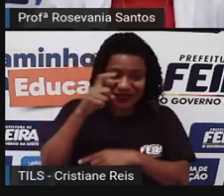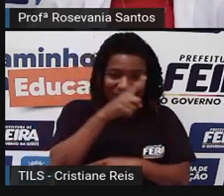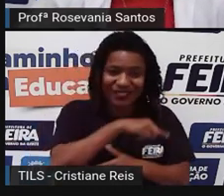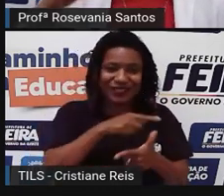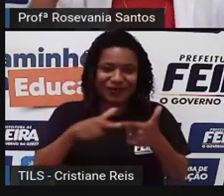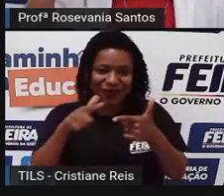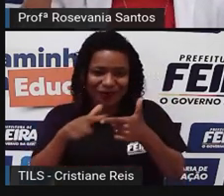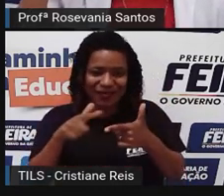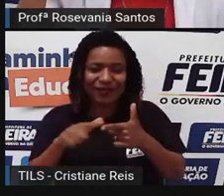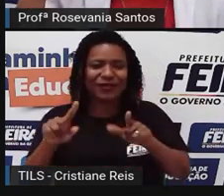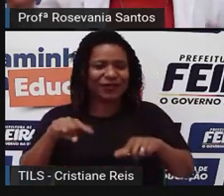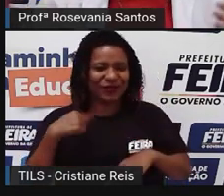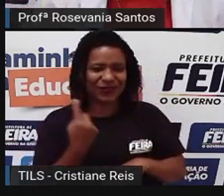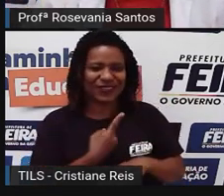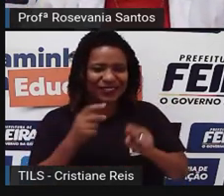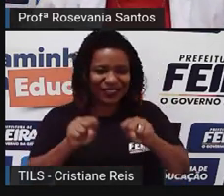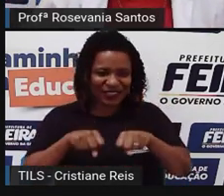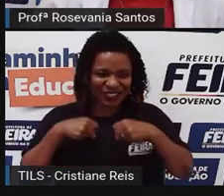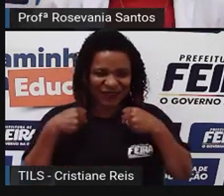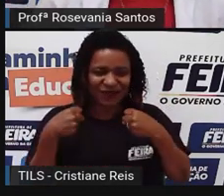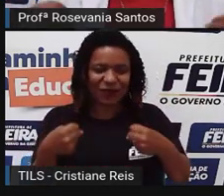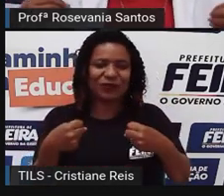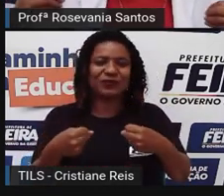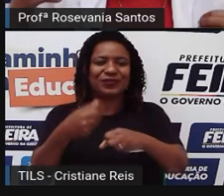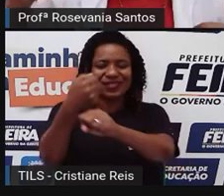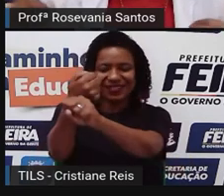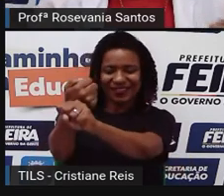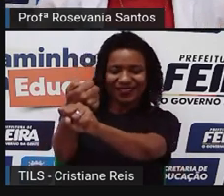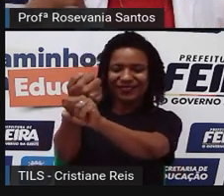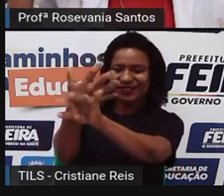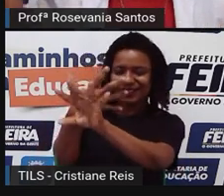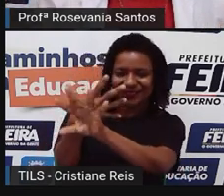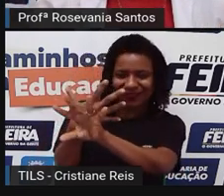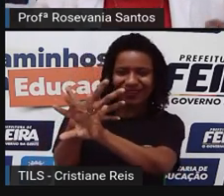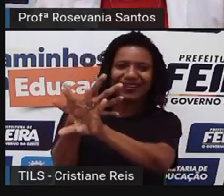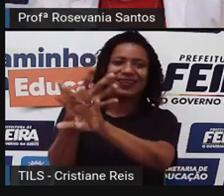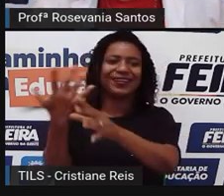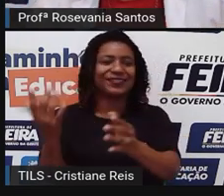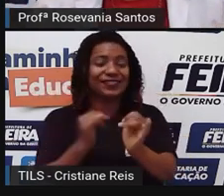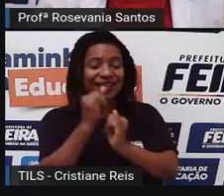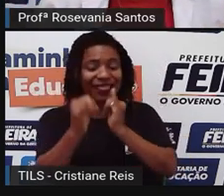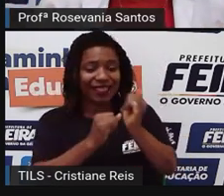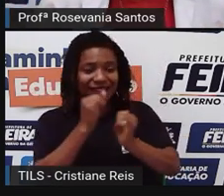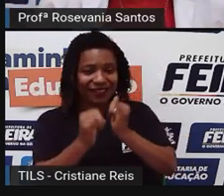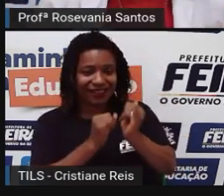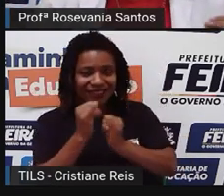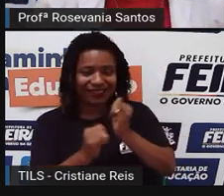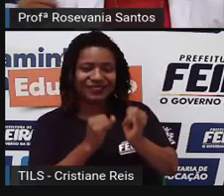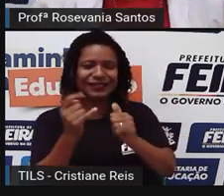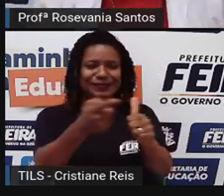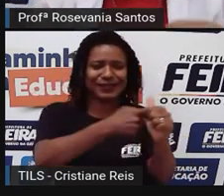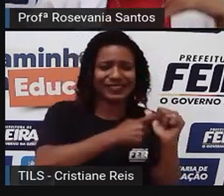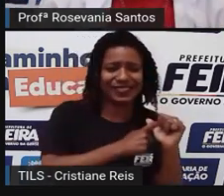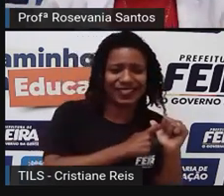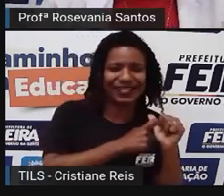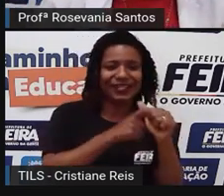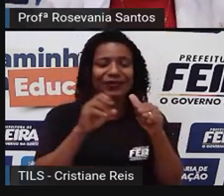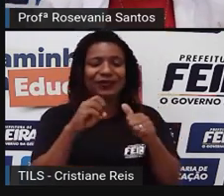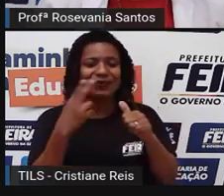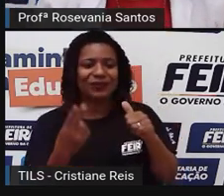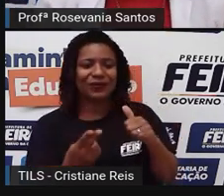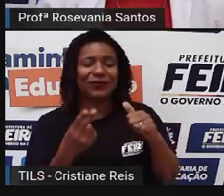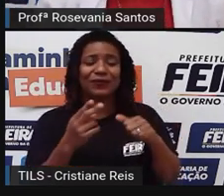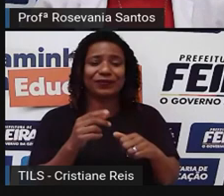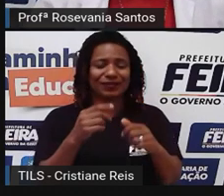aprenderam, né? Ali, tomando aula no celular, às vezes, usando a internet do vizinho emprestado. No meio da aula, a